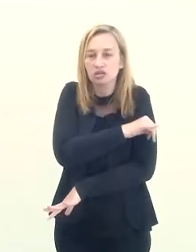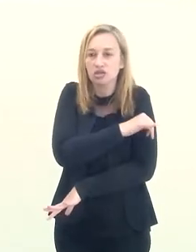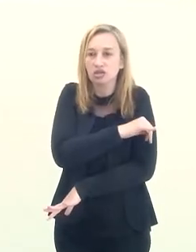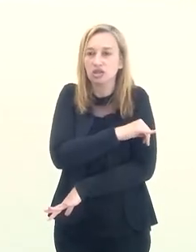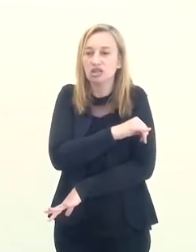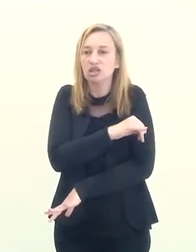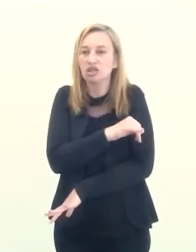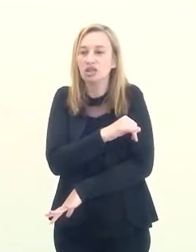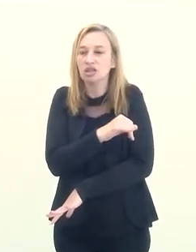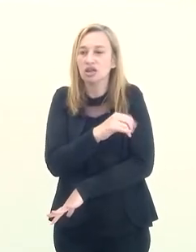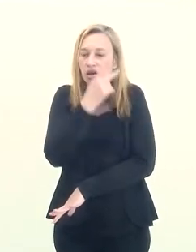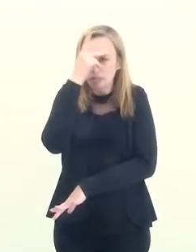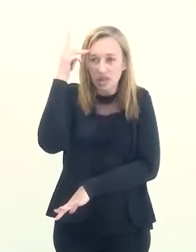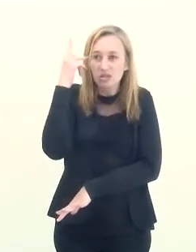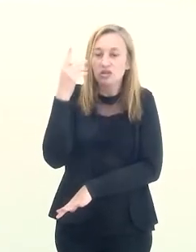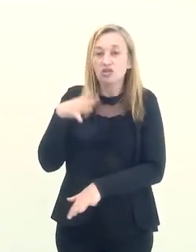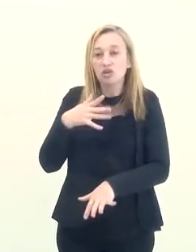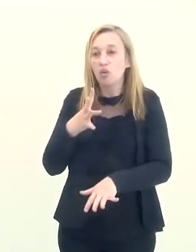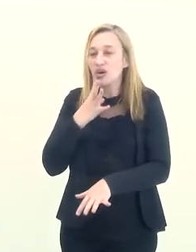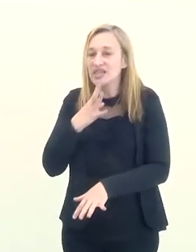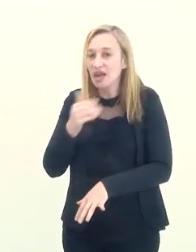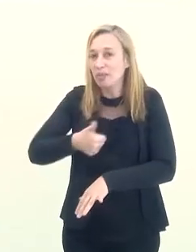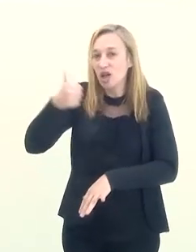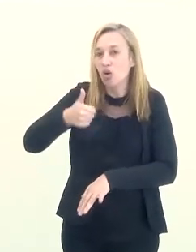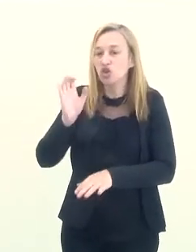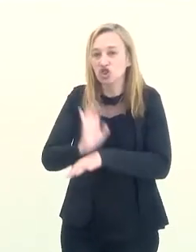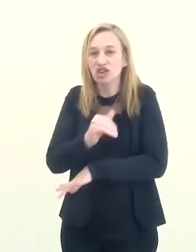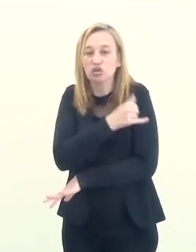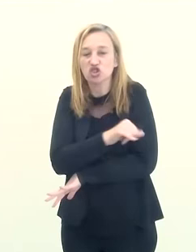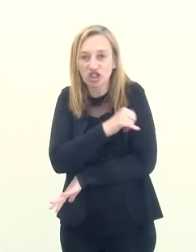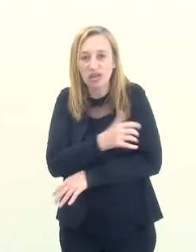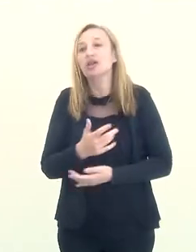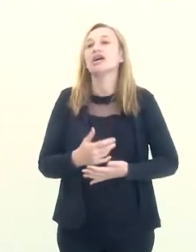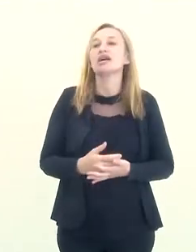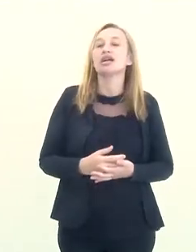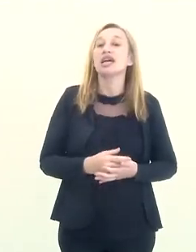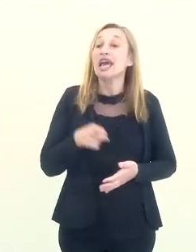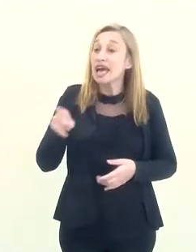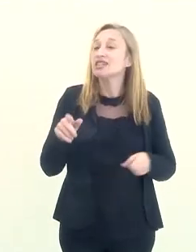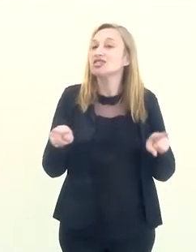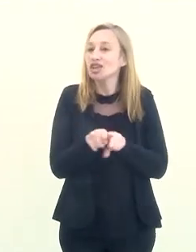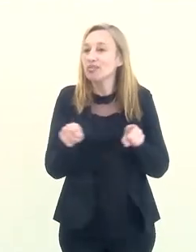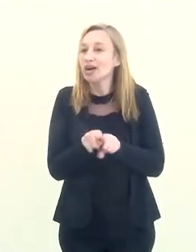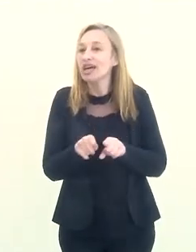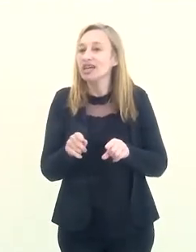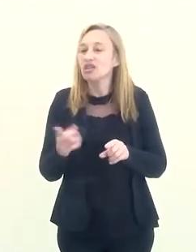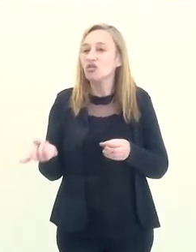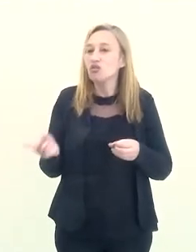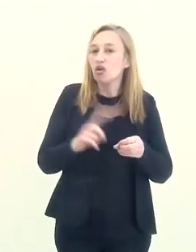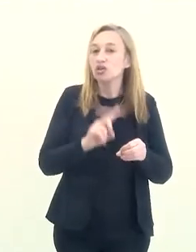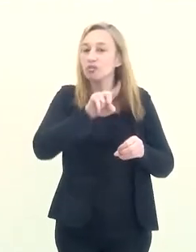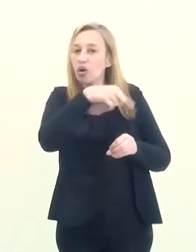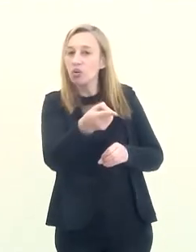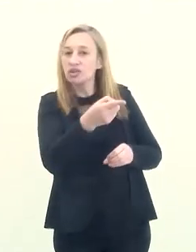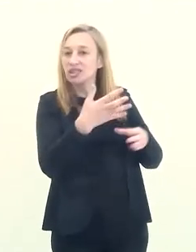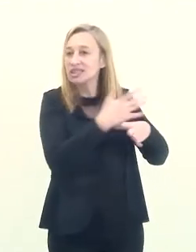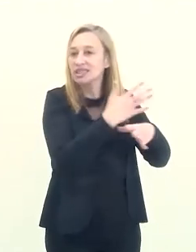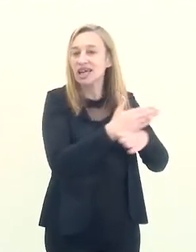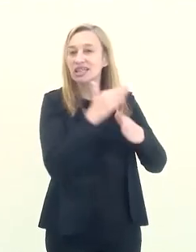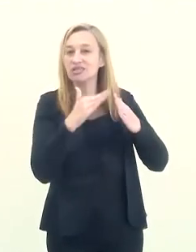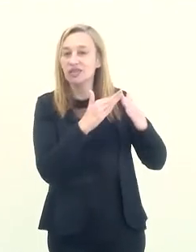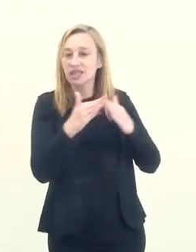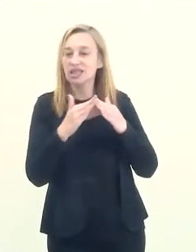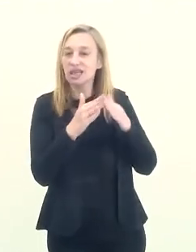fazendo um movimento de conhecer melhor o estado do Rio de Janeiro. Na medida que eles também se voltam para outras cidades